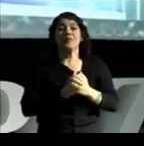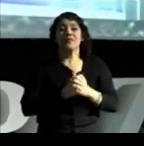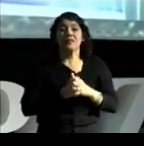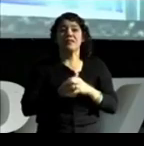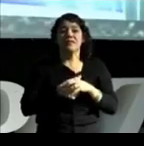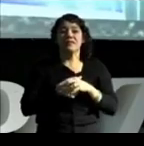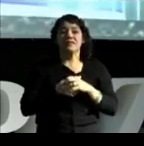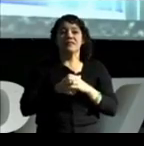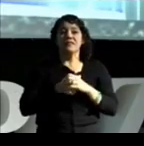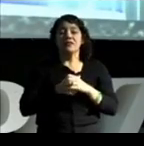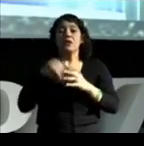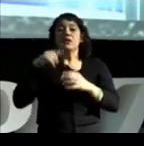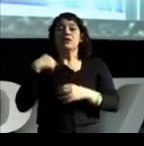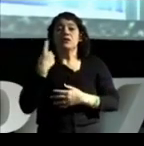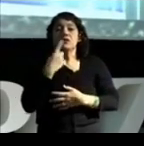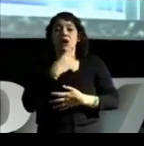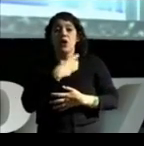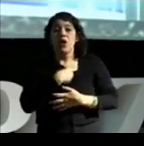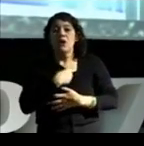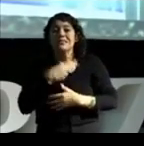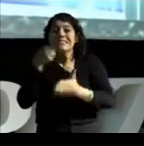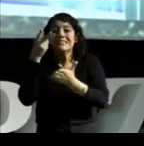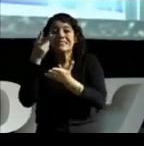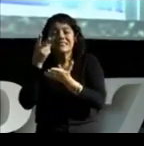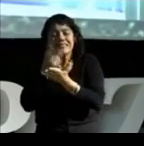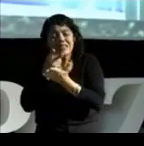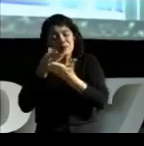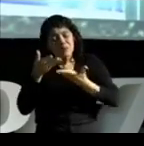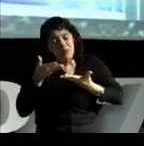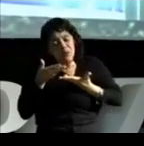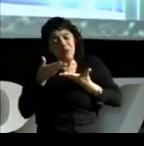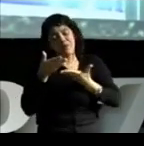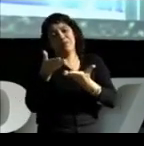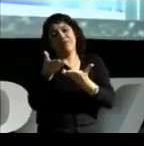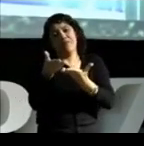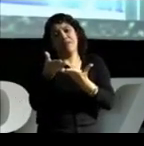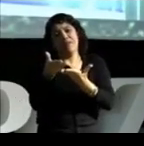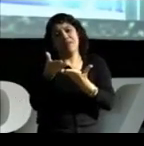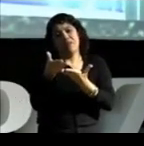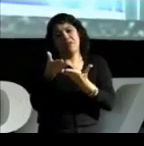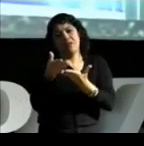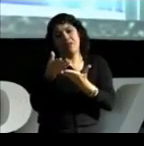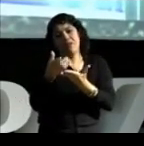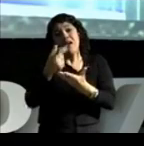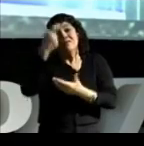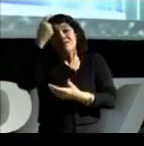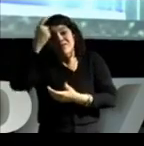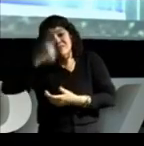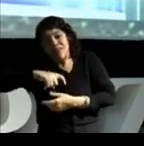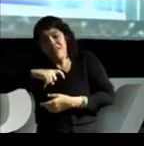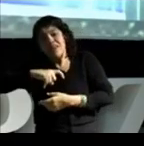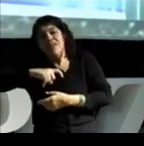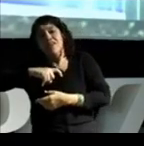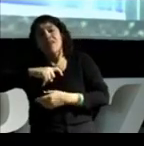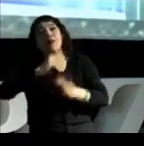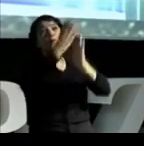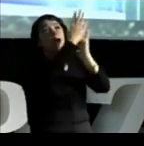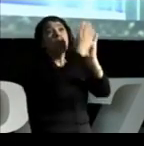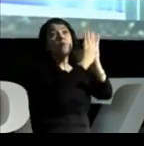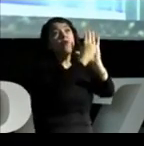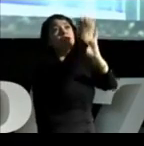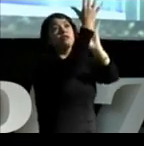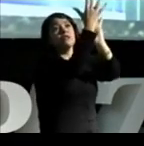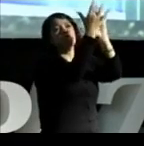Nós estamos sendo convidados a sermos instrumentos de Jesus.